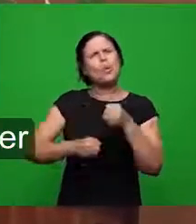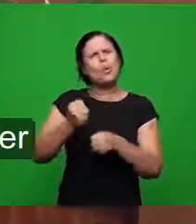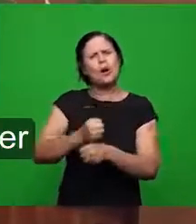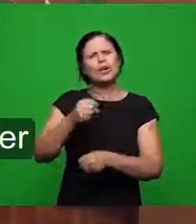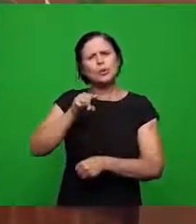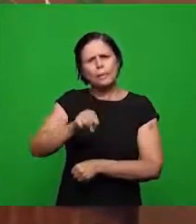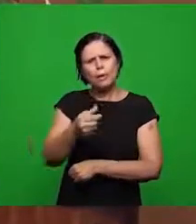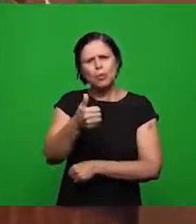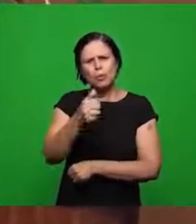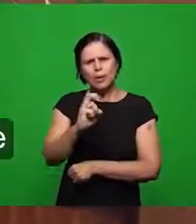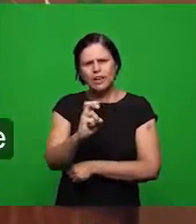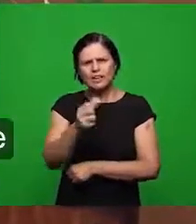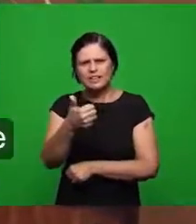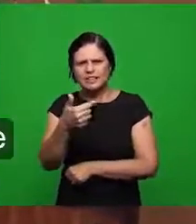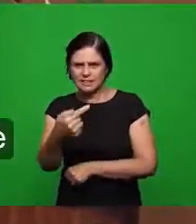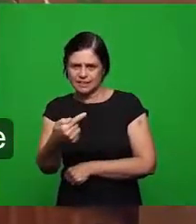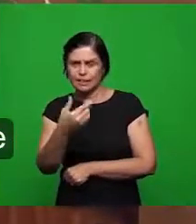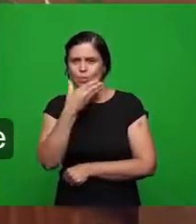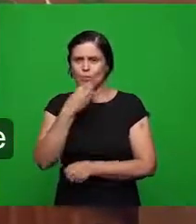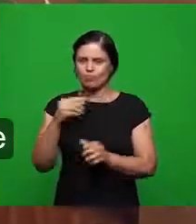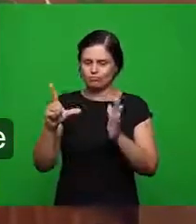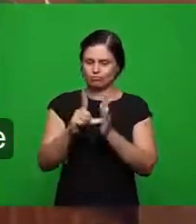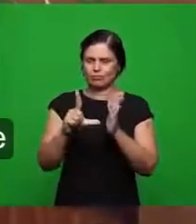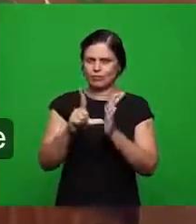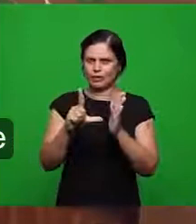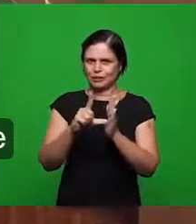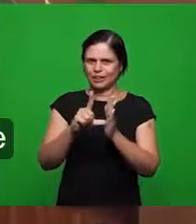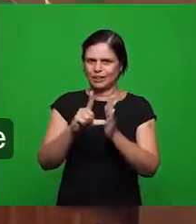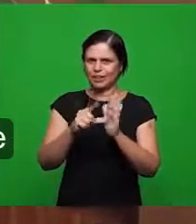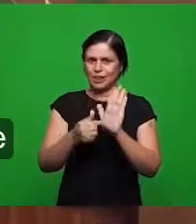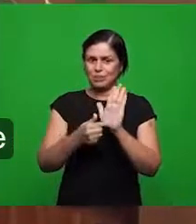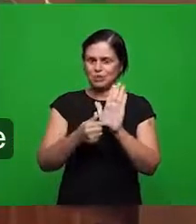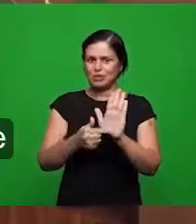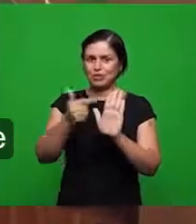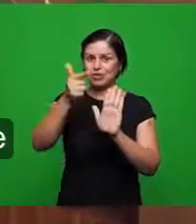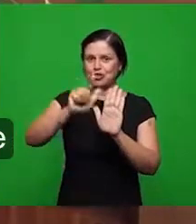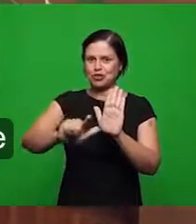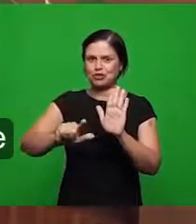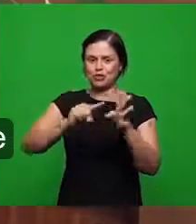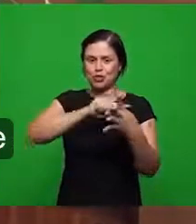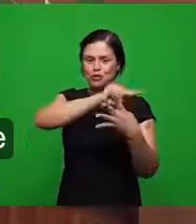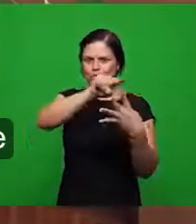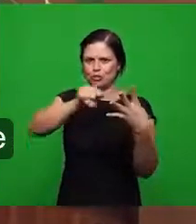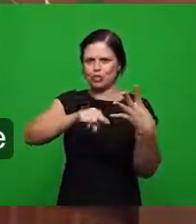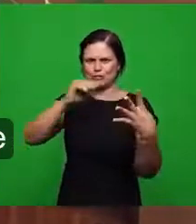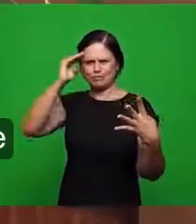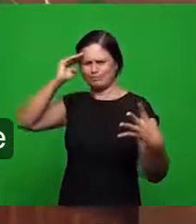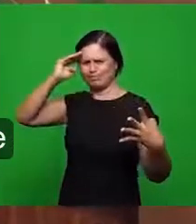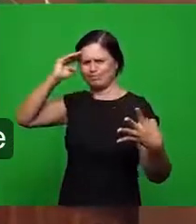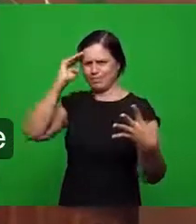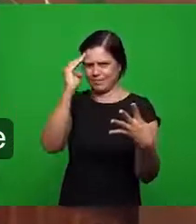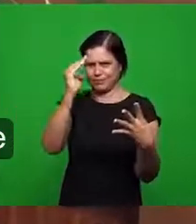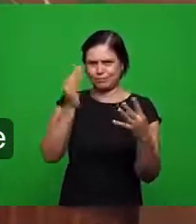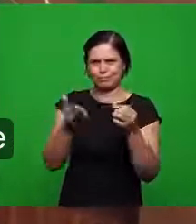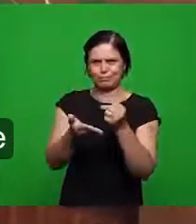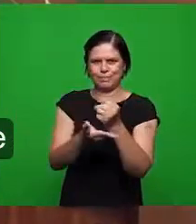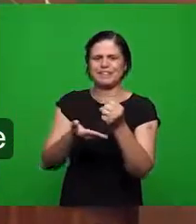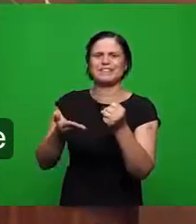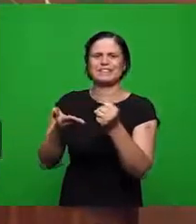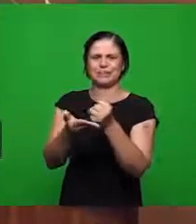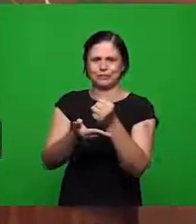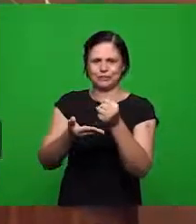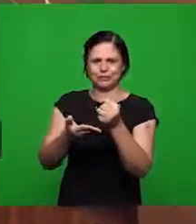Lutero trouxe à luz aqueles elementos básicos